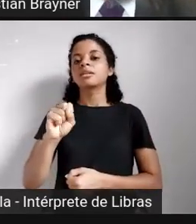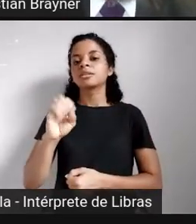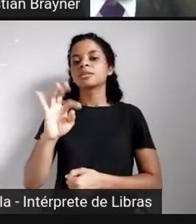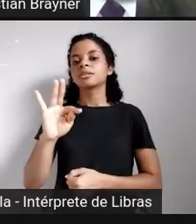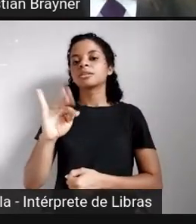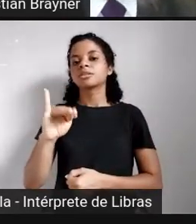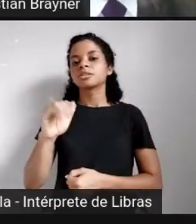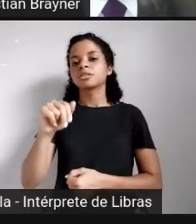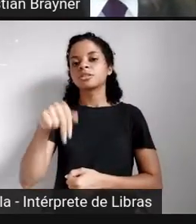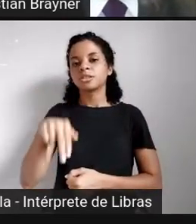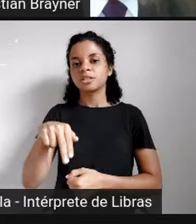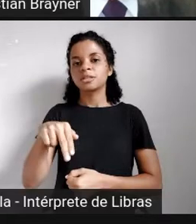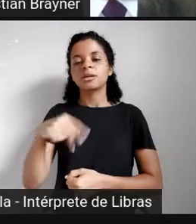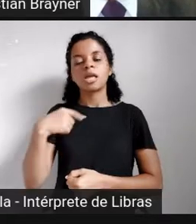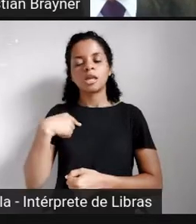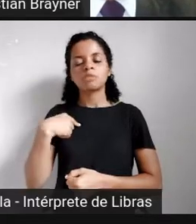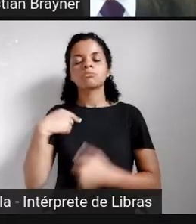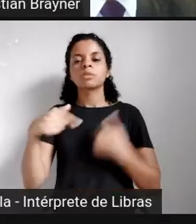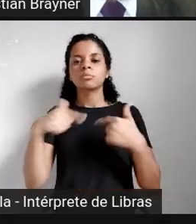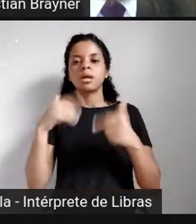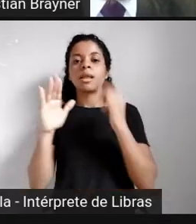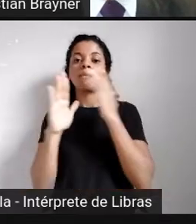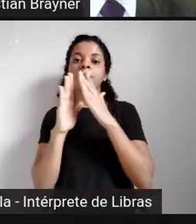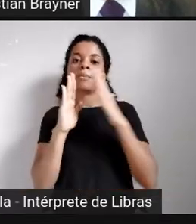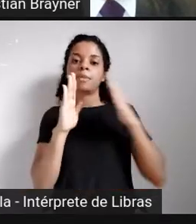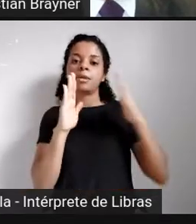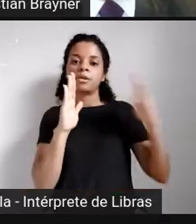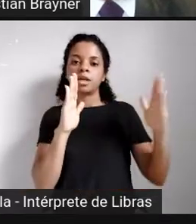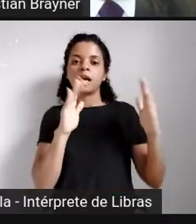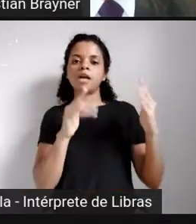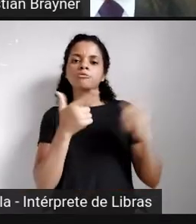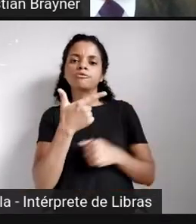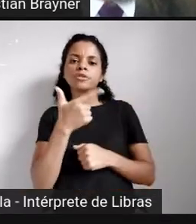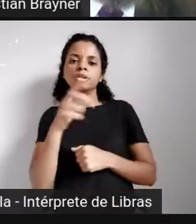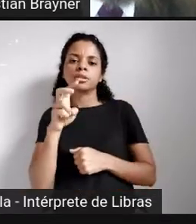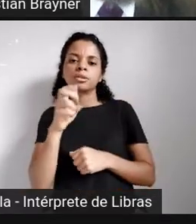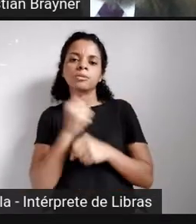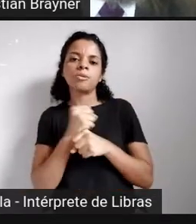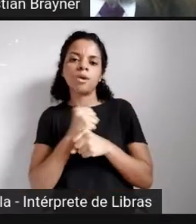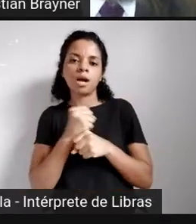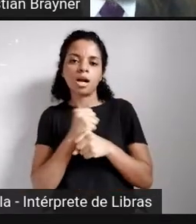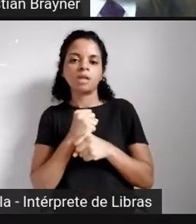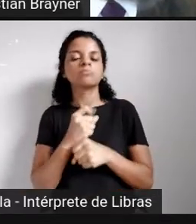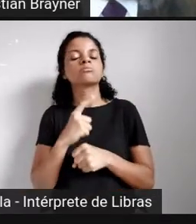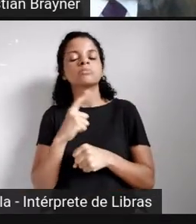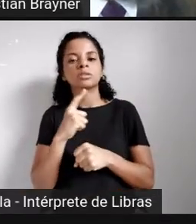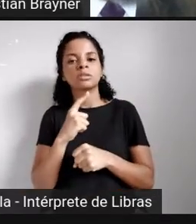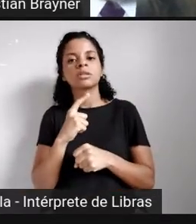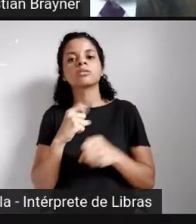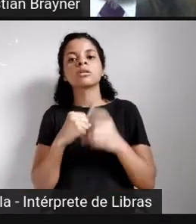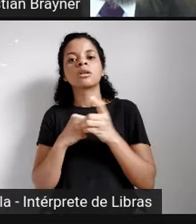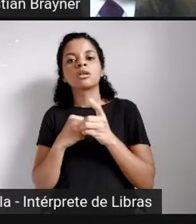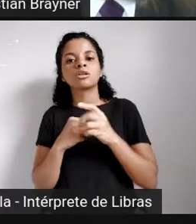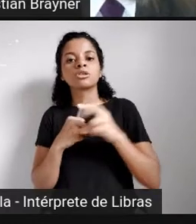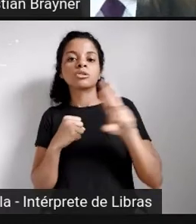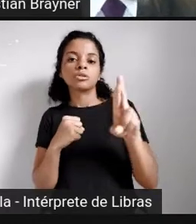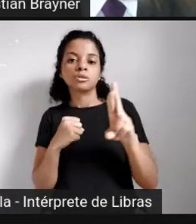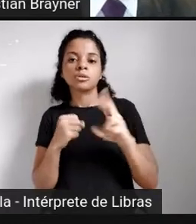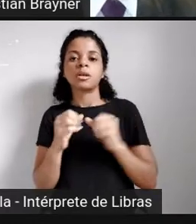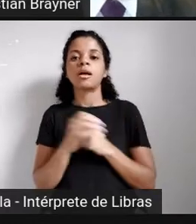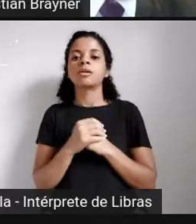25 anos, tenho um doutorado, o meu mestrado em Ciência da Informação, meu doutorado em Literatura.